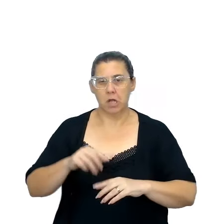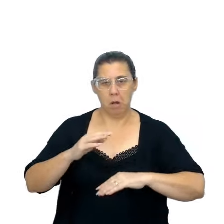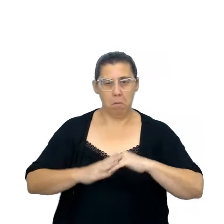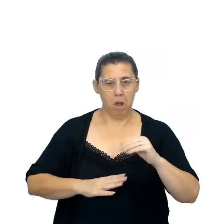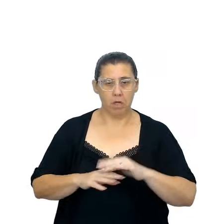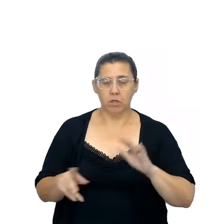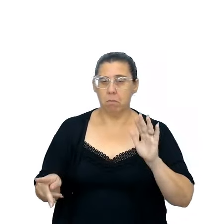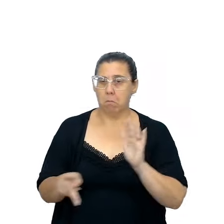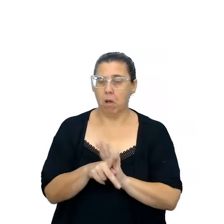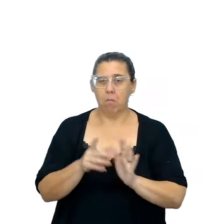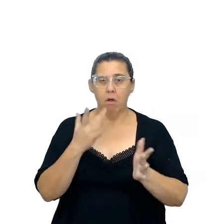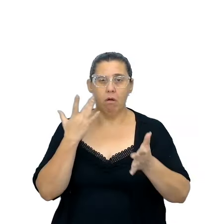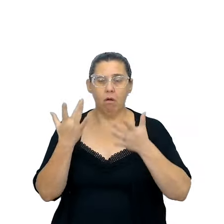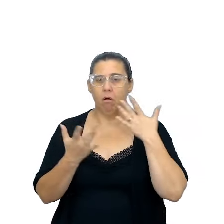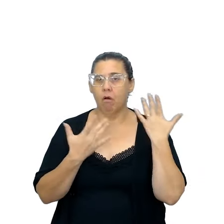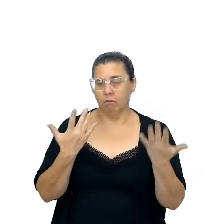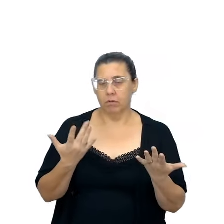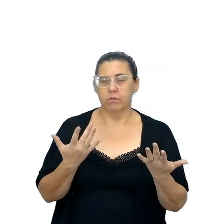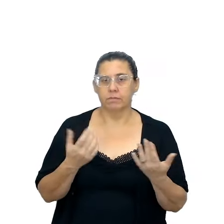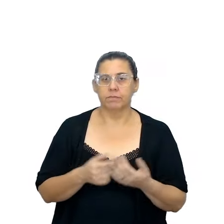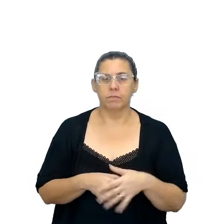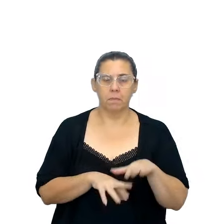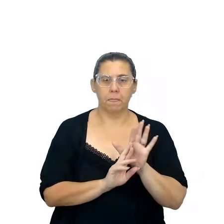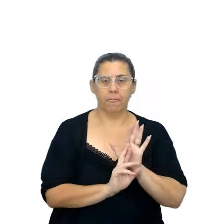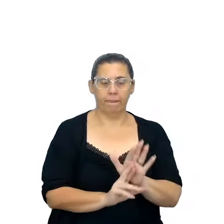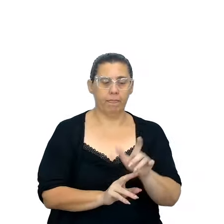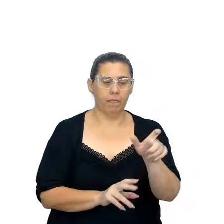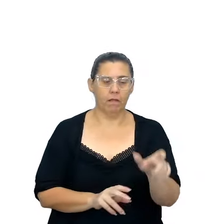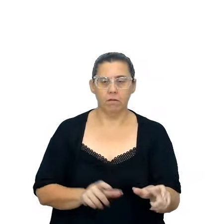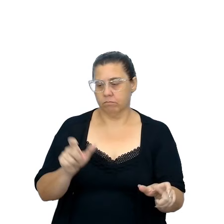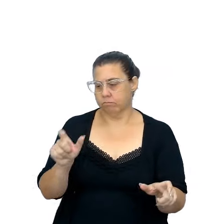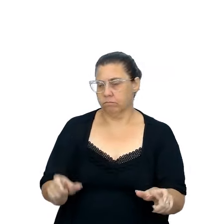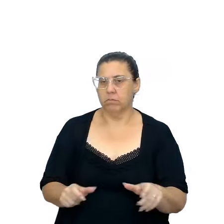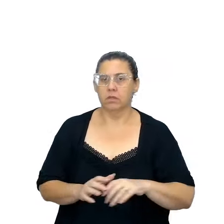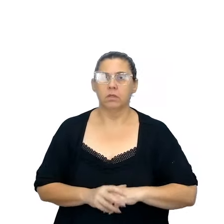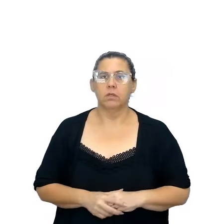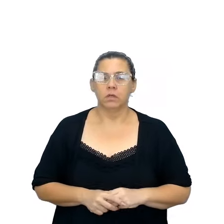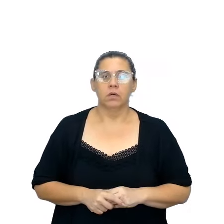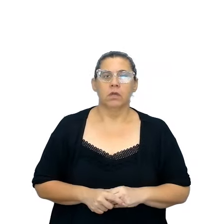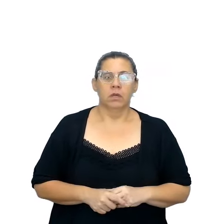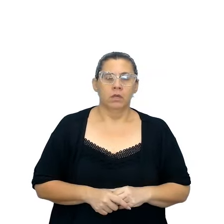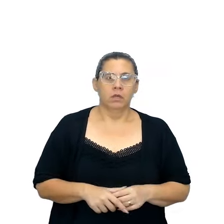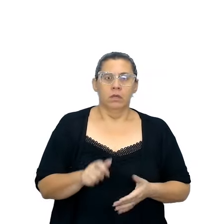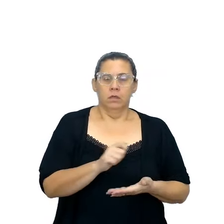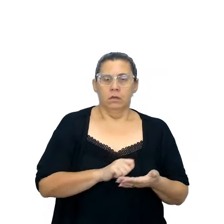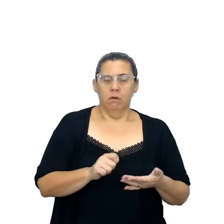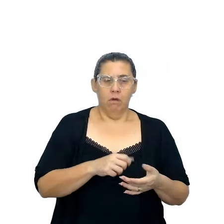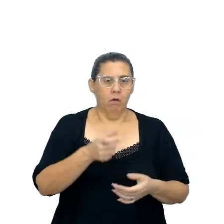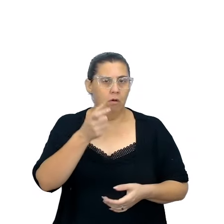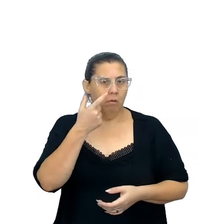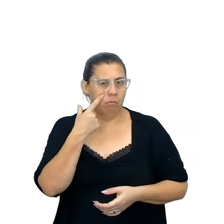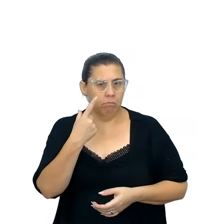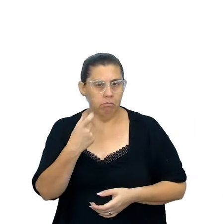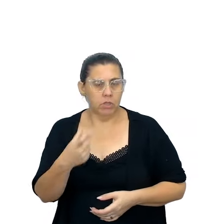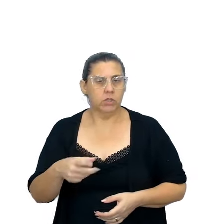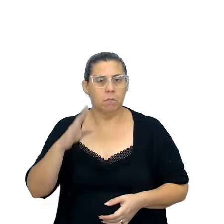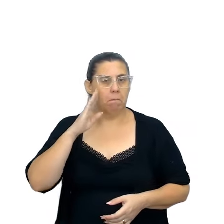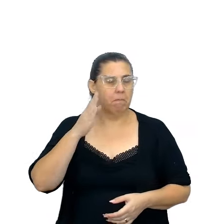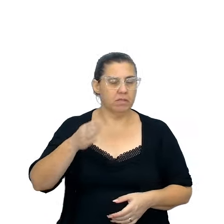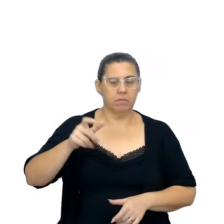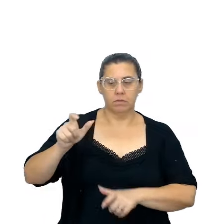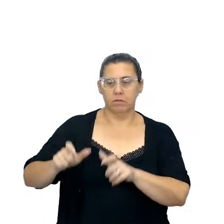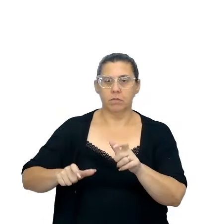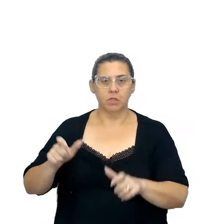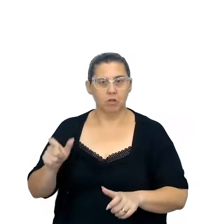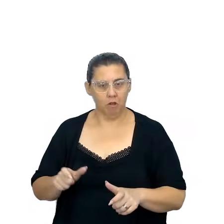cênica, né, ou a representação do ator ou da atriz. As rubricas subjetivas interessam principalmente aos atores,